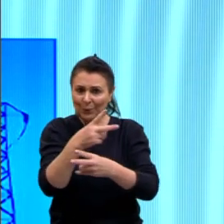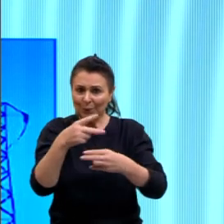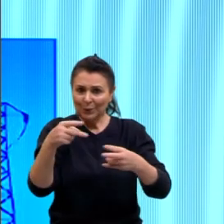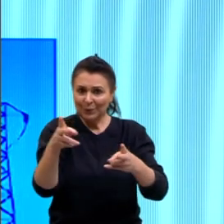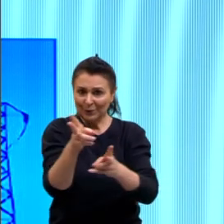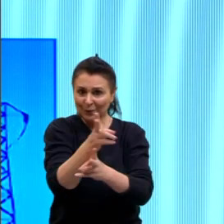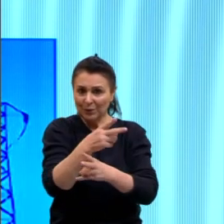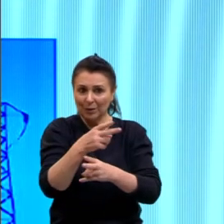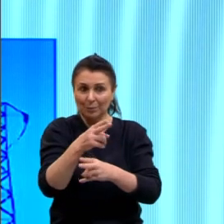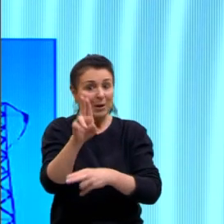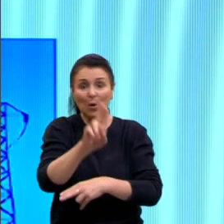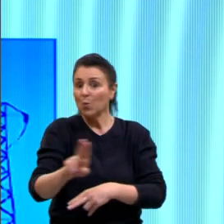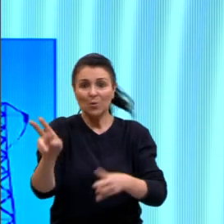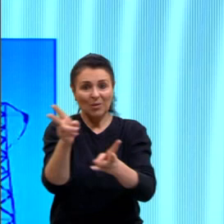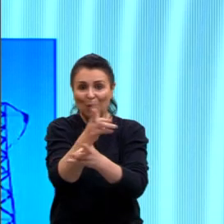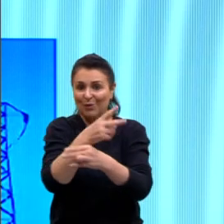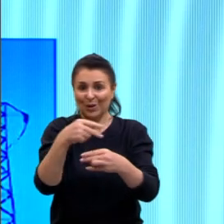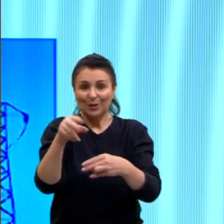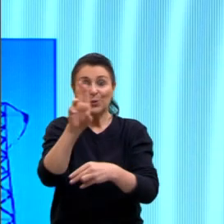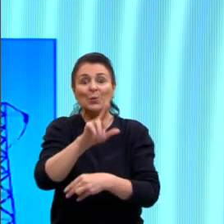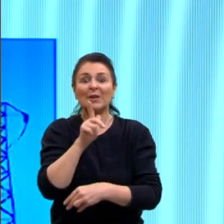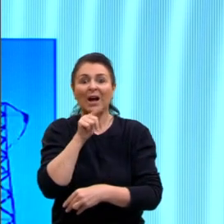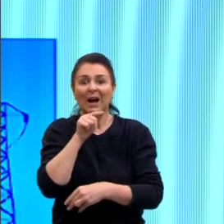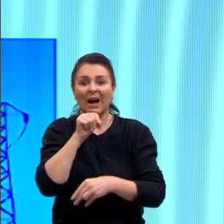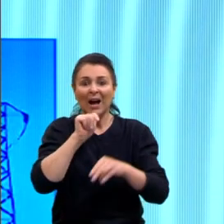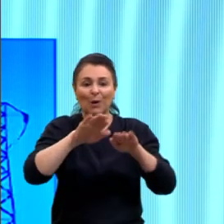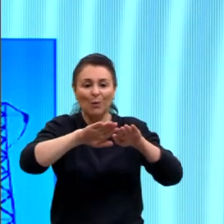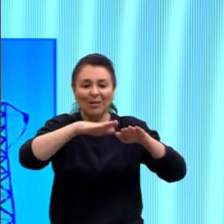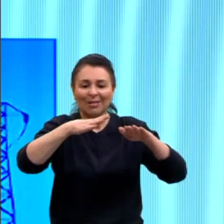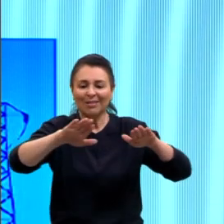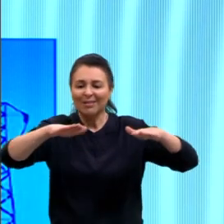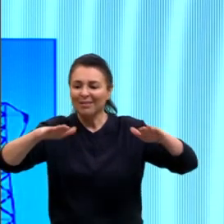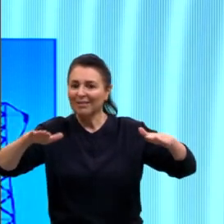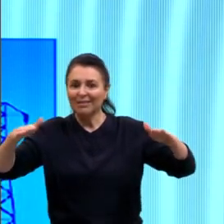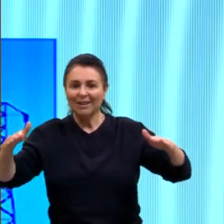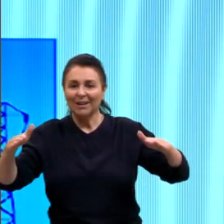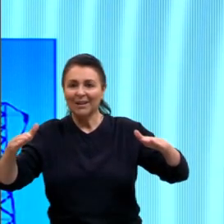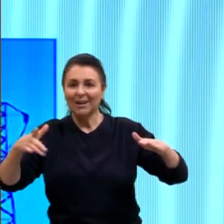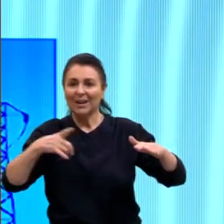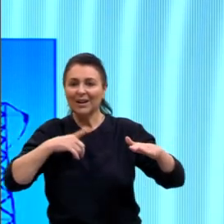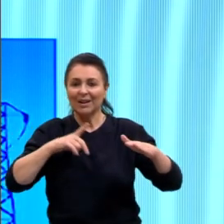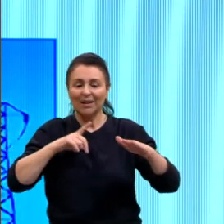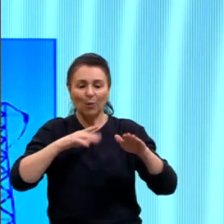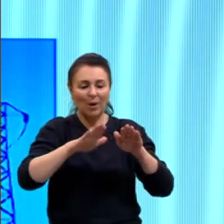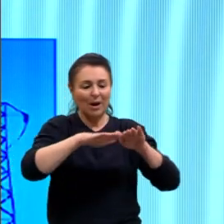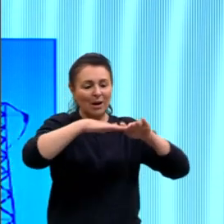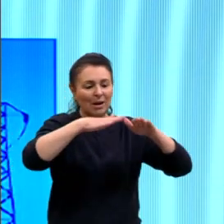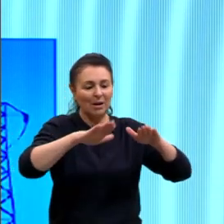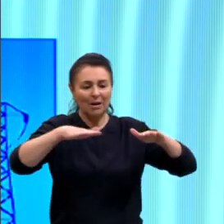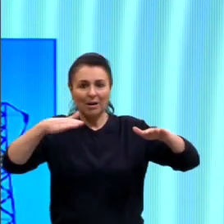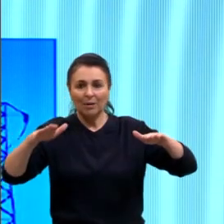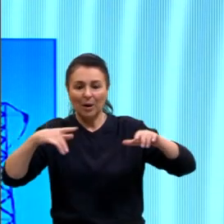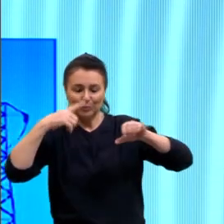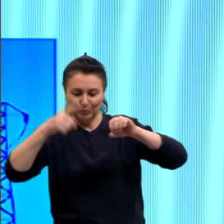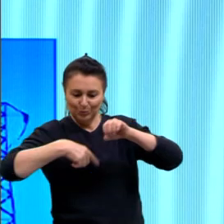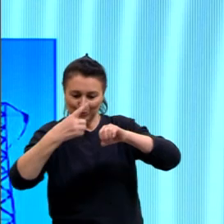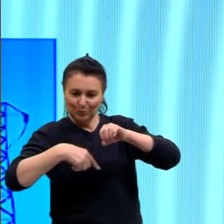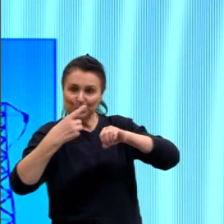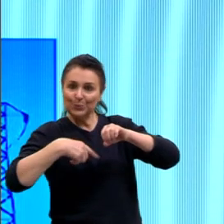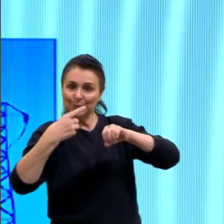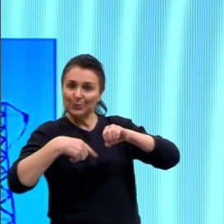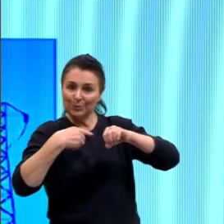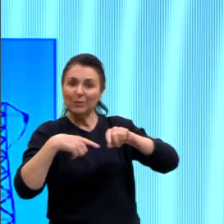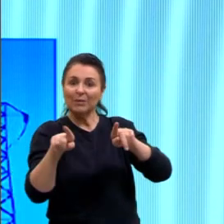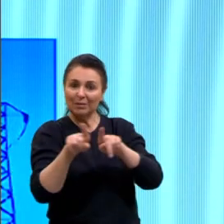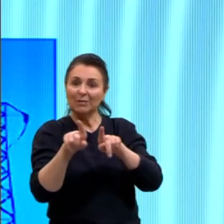o, o vento, eu utilizo a água do mar, tá? Então, passa a água do mar aqui, vai girar essas turbinas, essas turbinas,